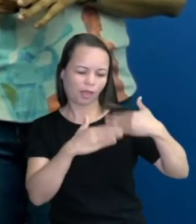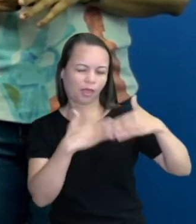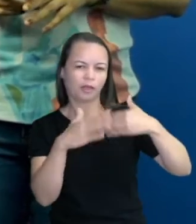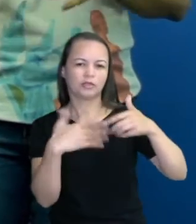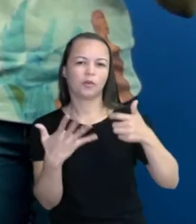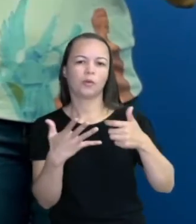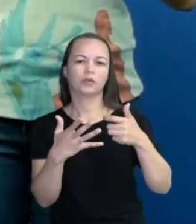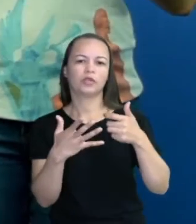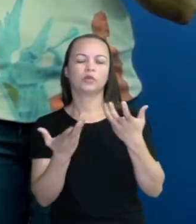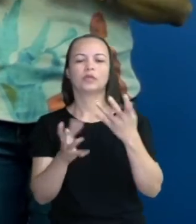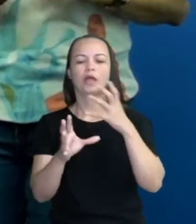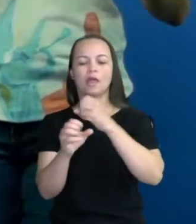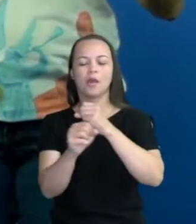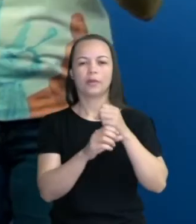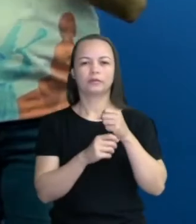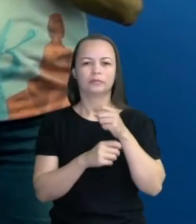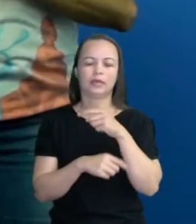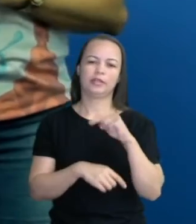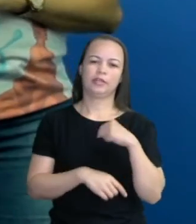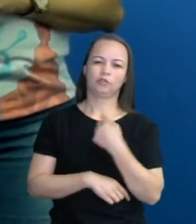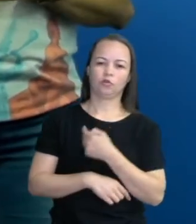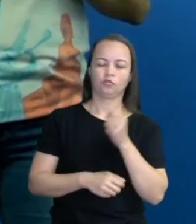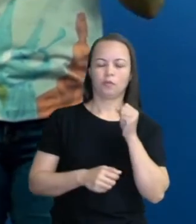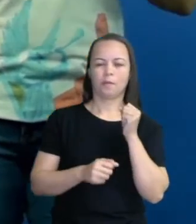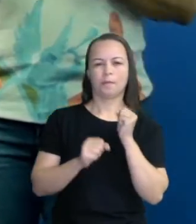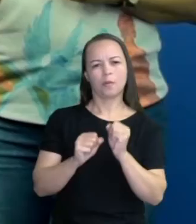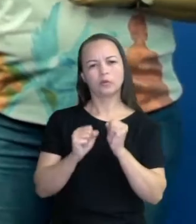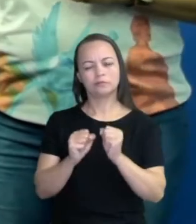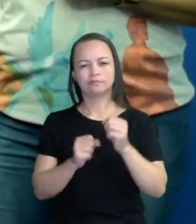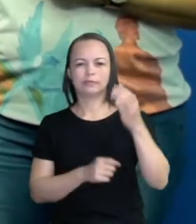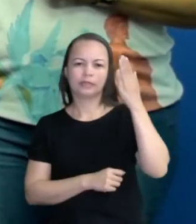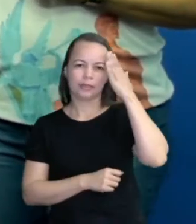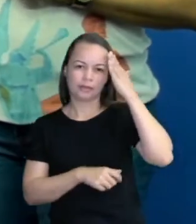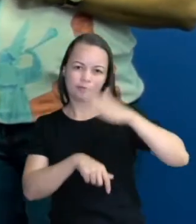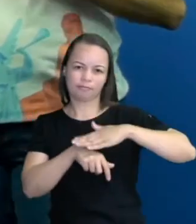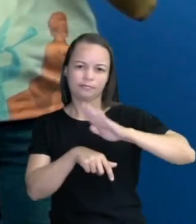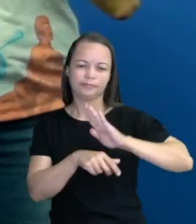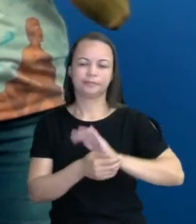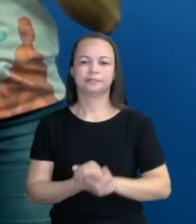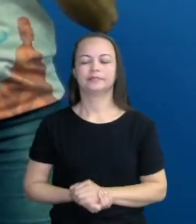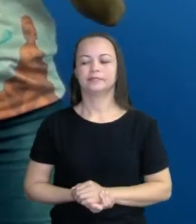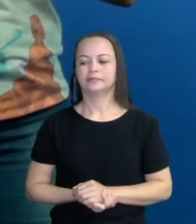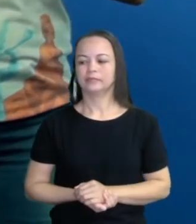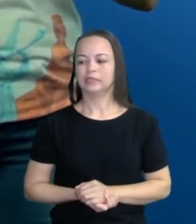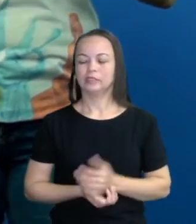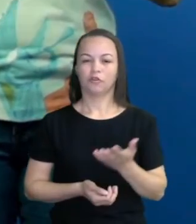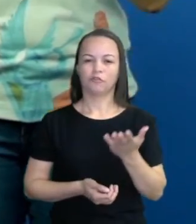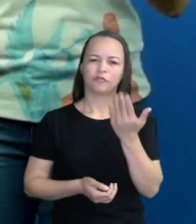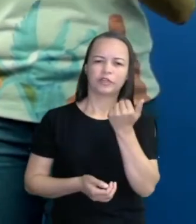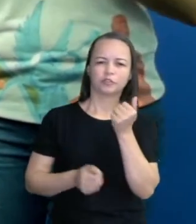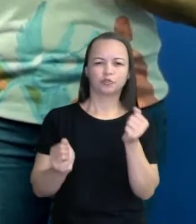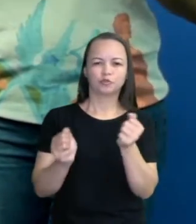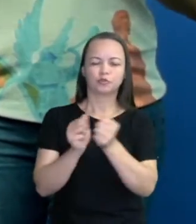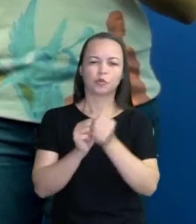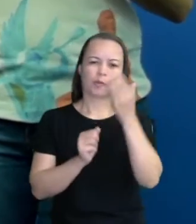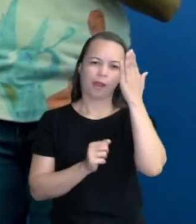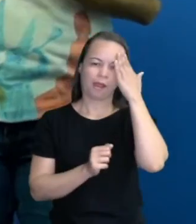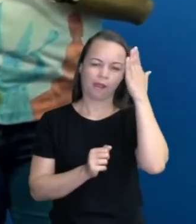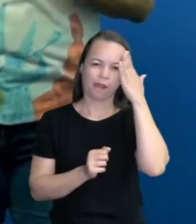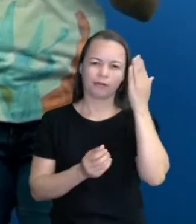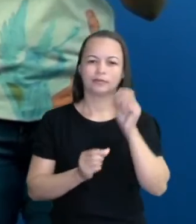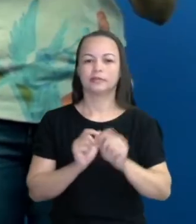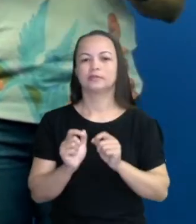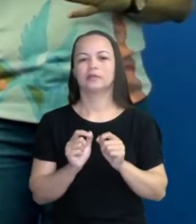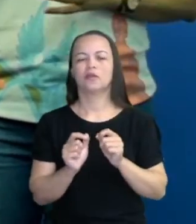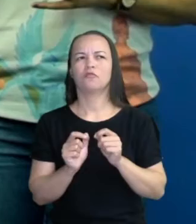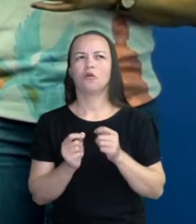operações aqui para que a gente possa entender um pouquinho mais. Beleza? Então vem comigo para a gente compreender. Aí eu